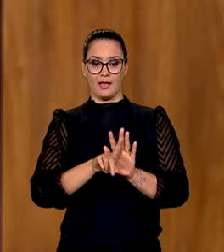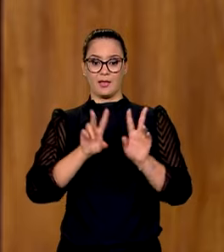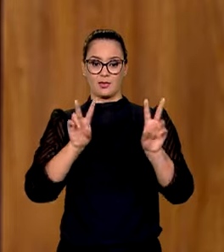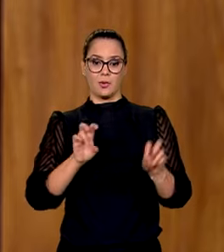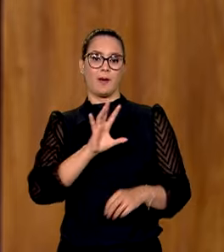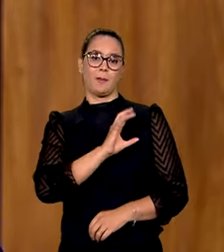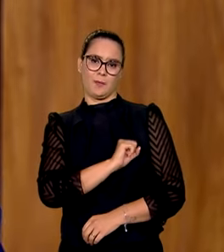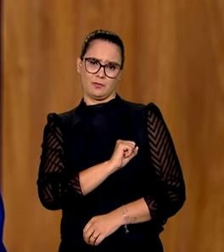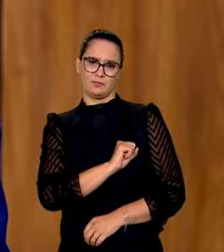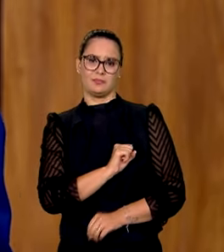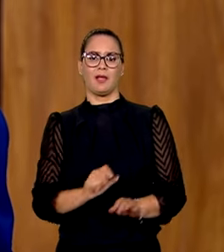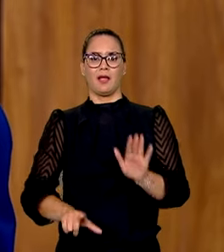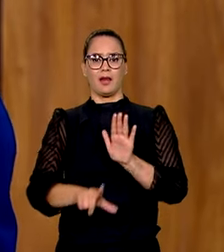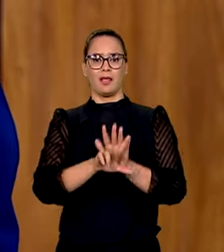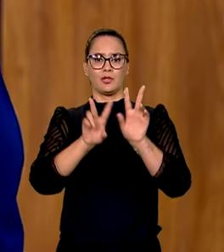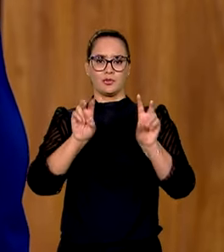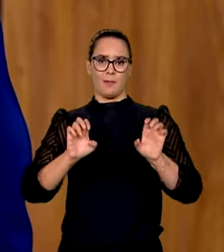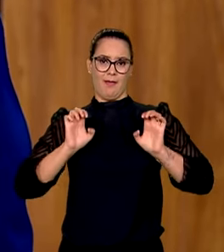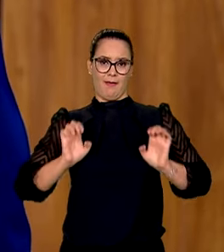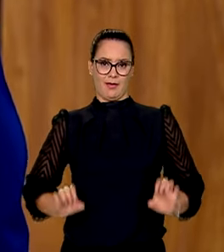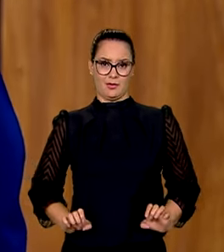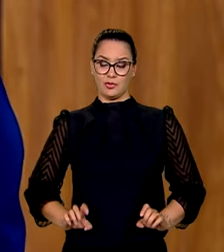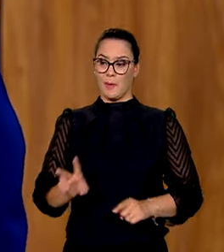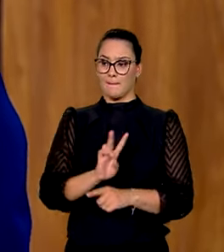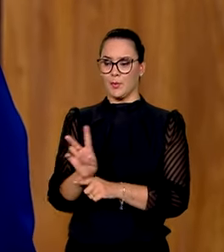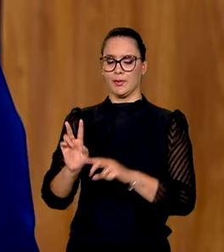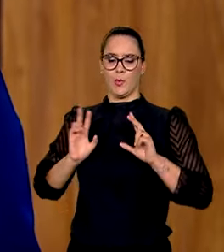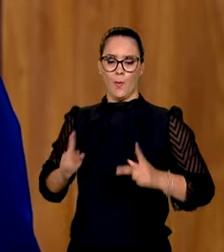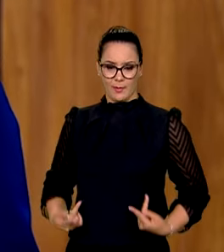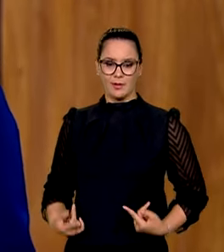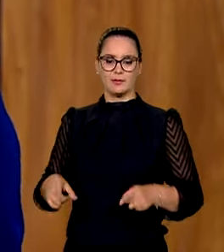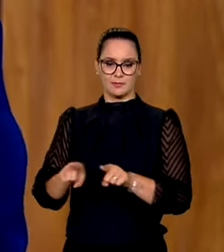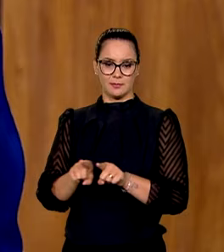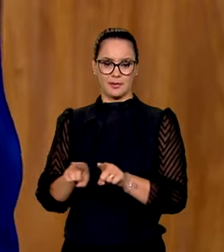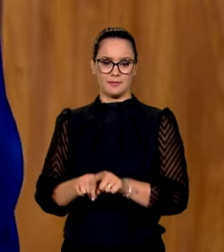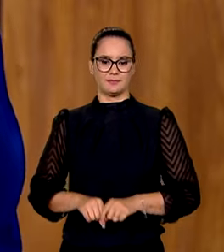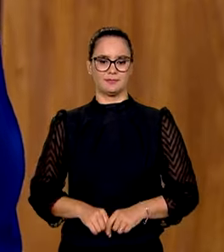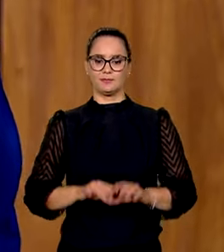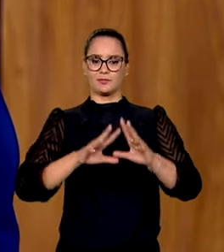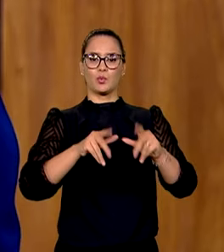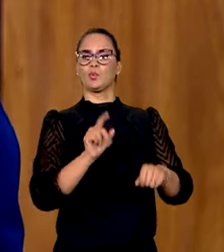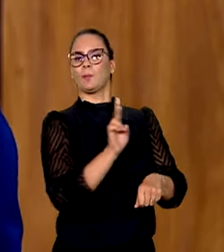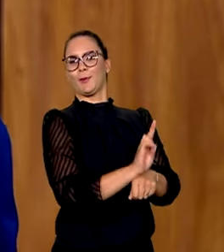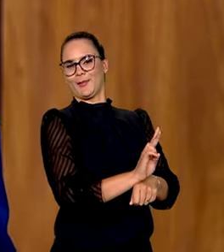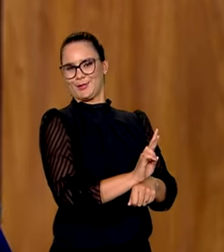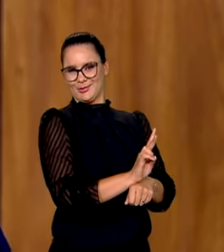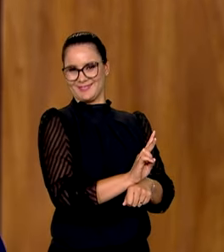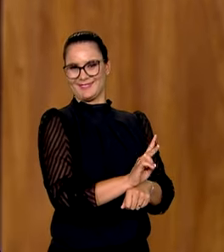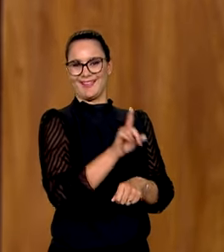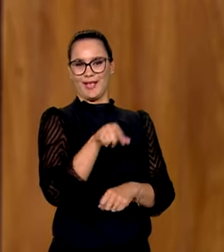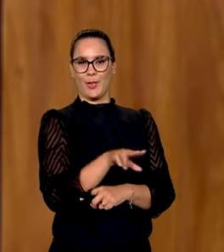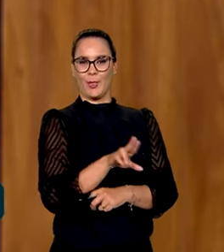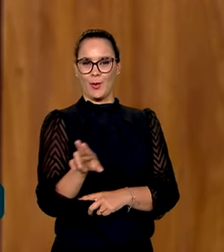é uma lei sobre a ética e é uma lei sobre a proteção humana. O futuro protegido é o